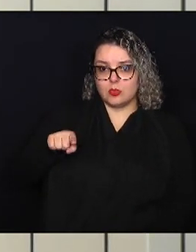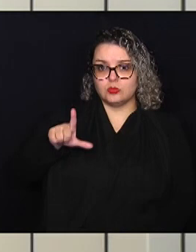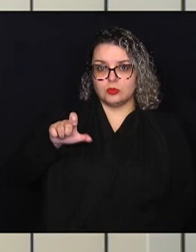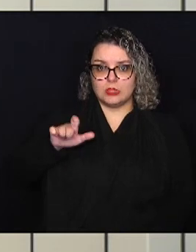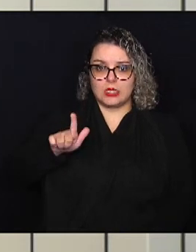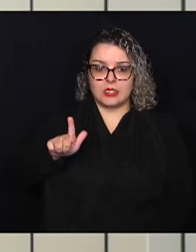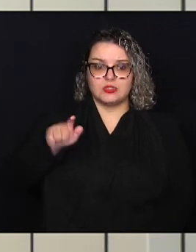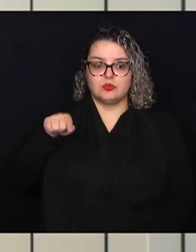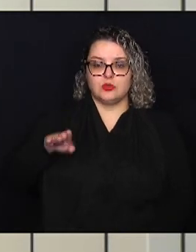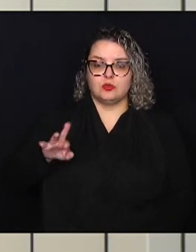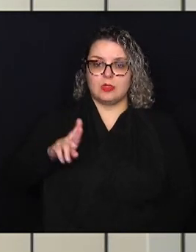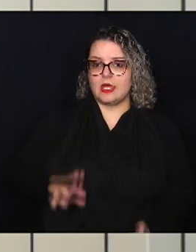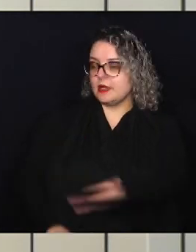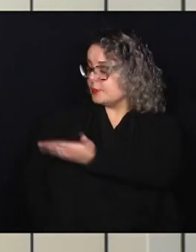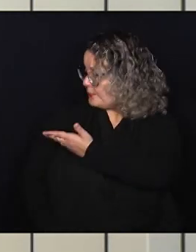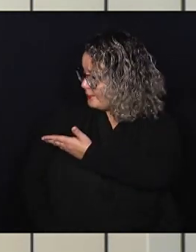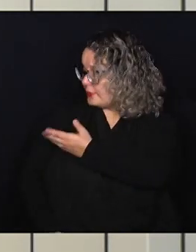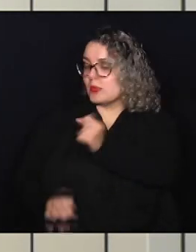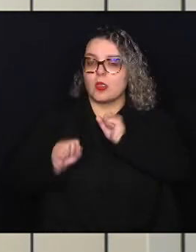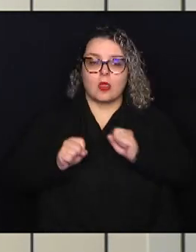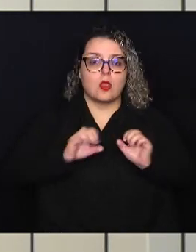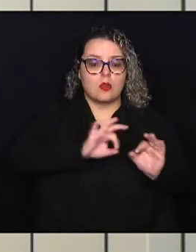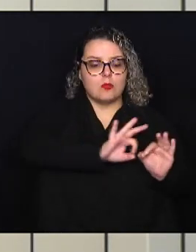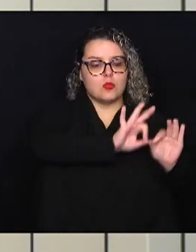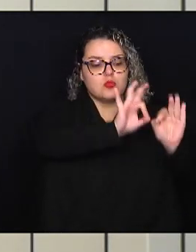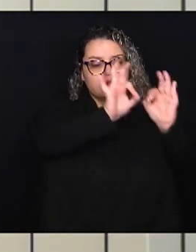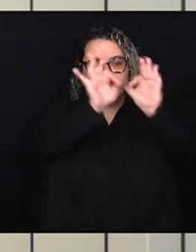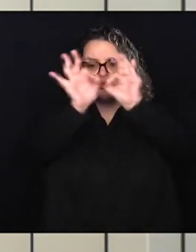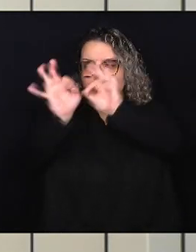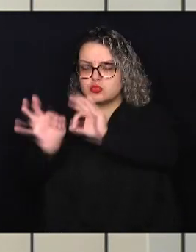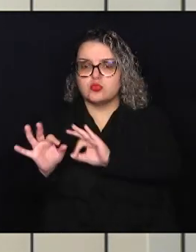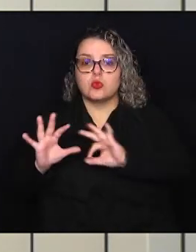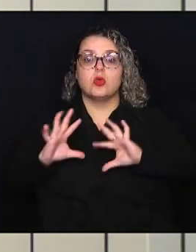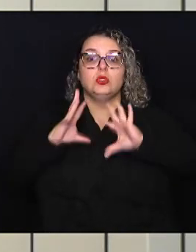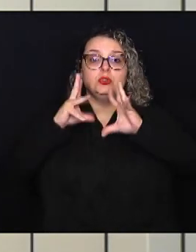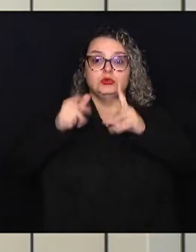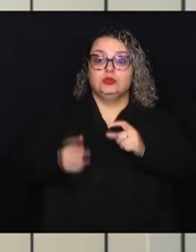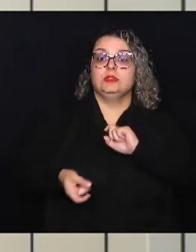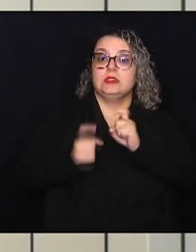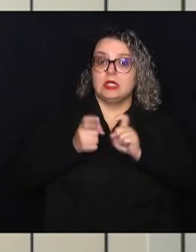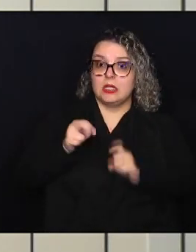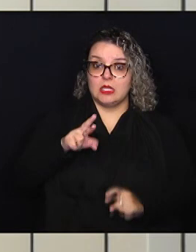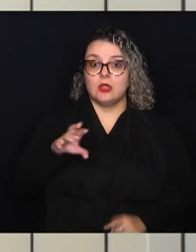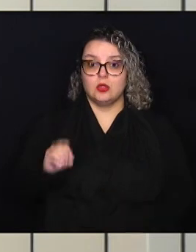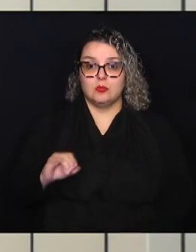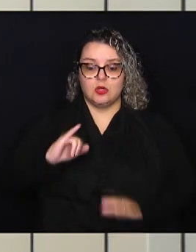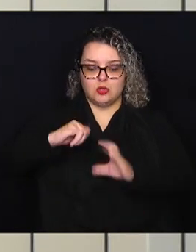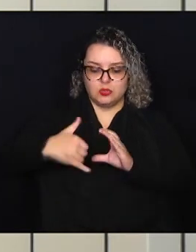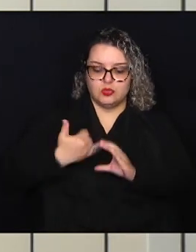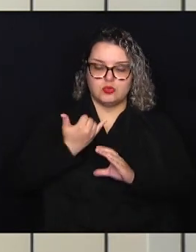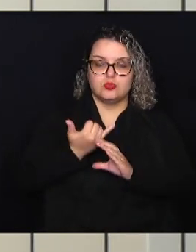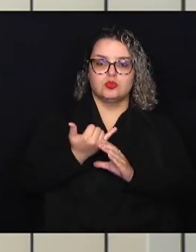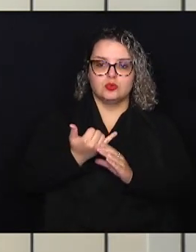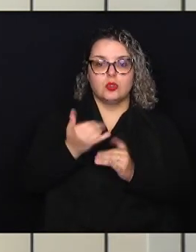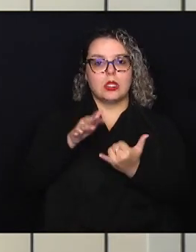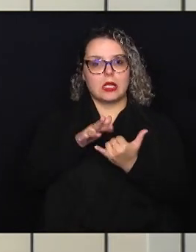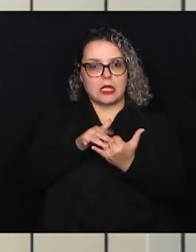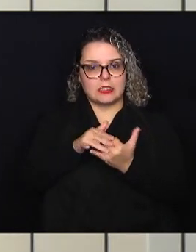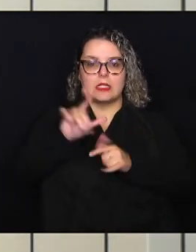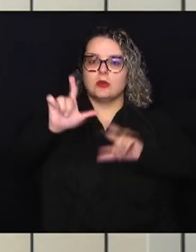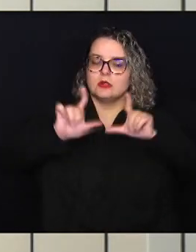.br e você pode assistir na íntegra a Reunião Ordinária no youtube.com.br